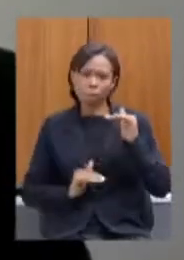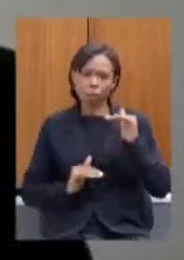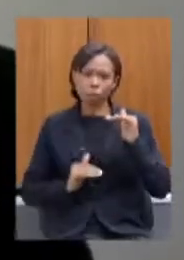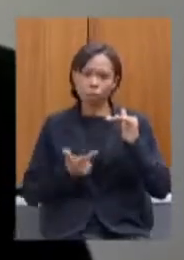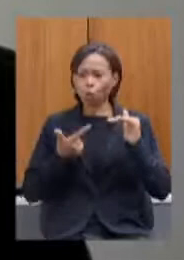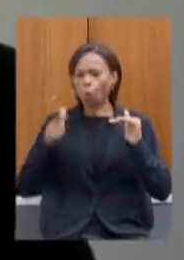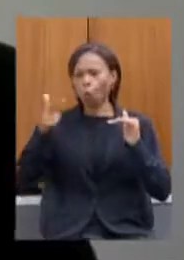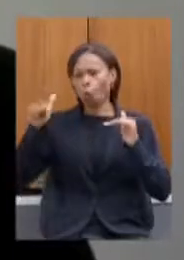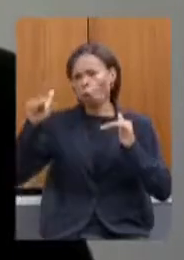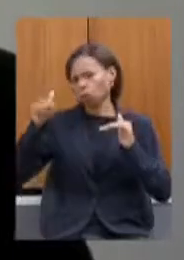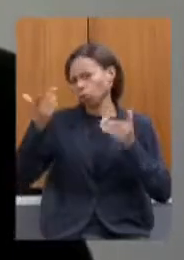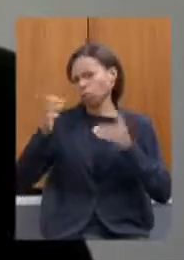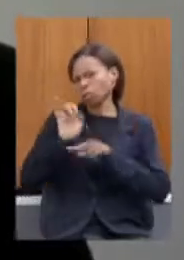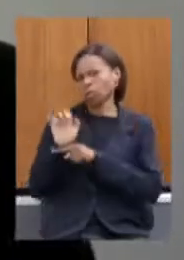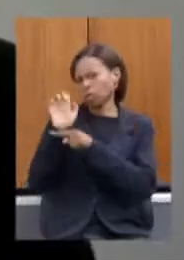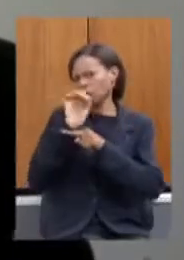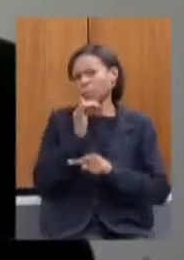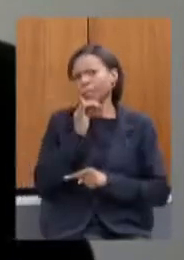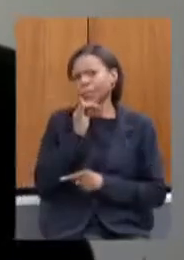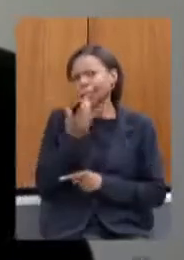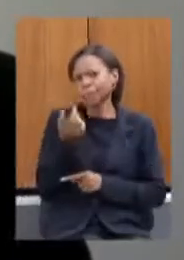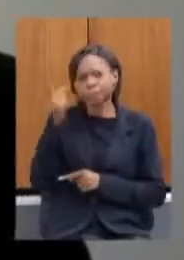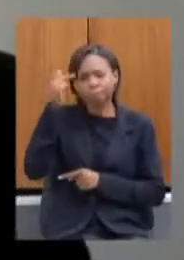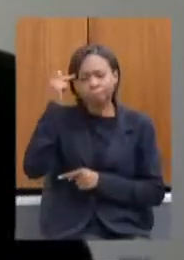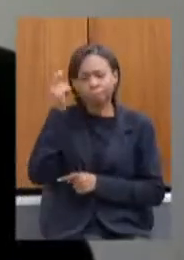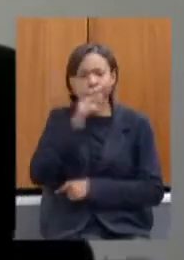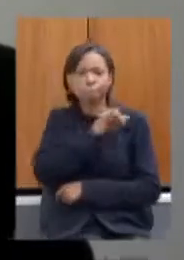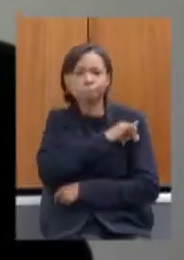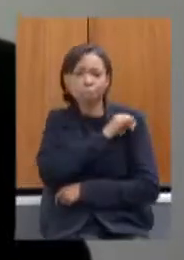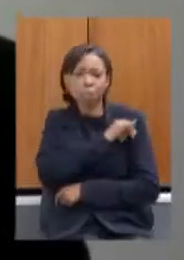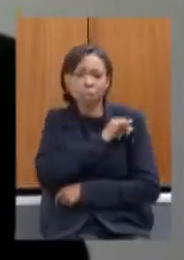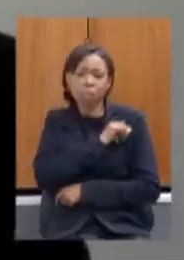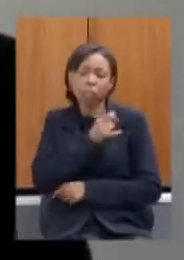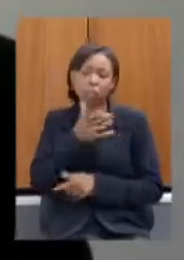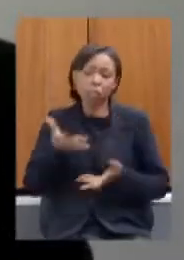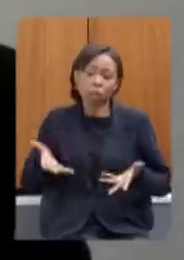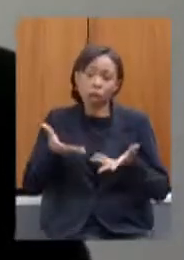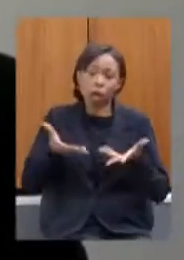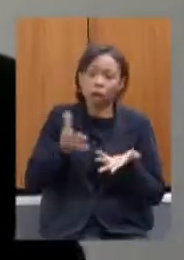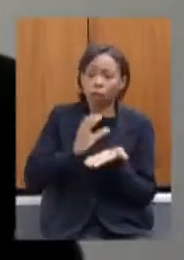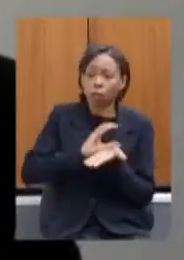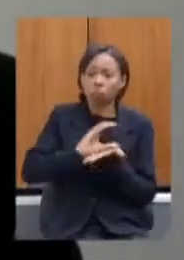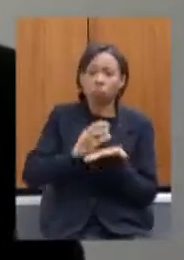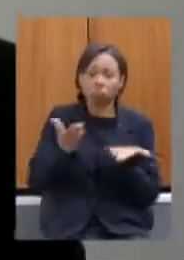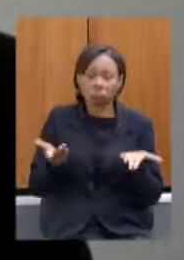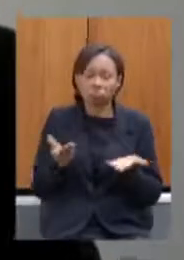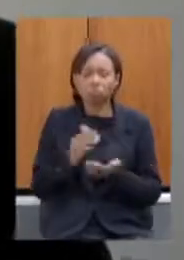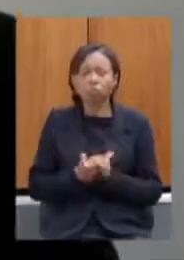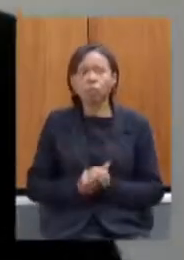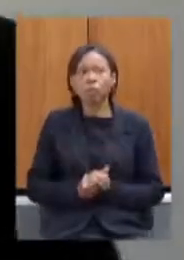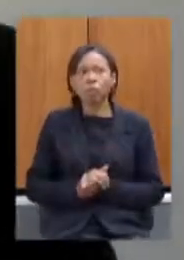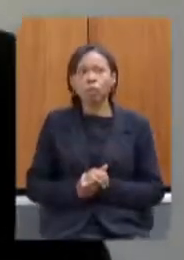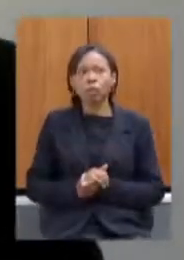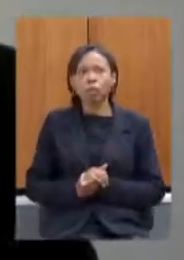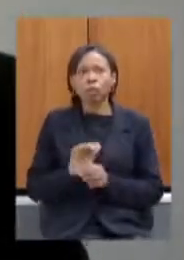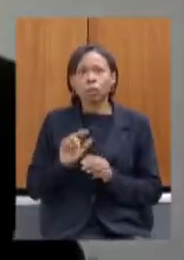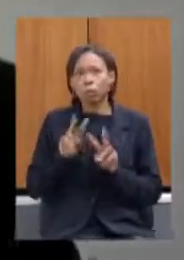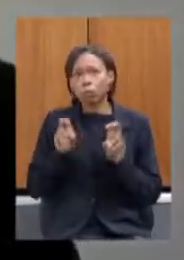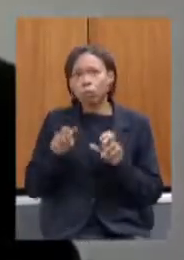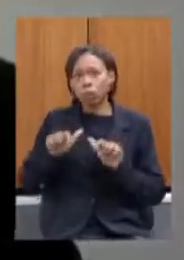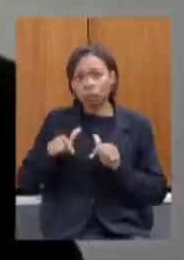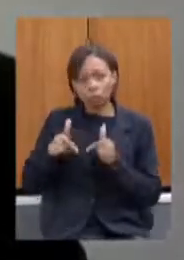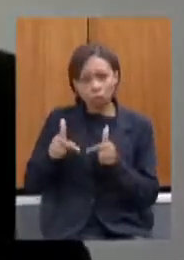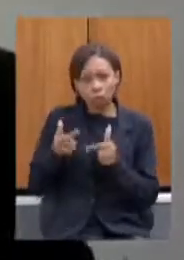concorrentes como São Paulo como Rio de Janeiro no sentido de atação de investimento execução orçamentária eu tenho que